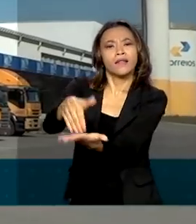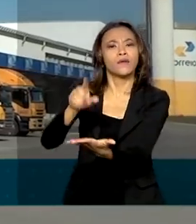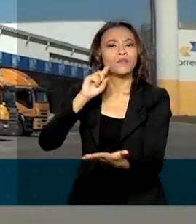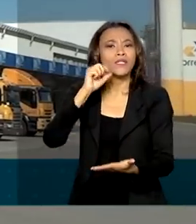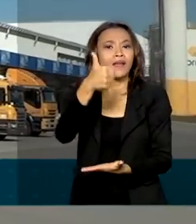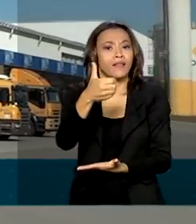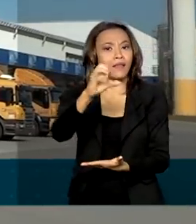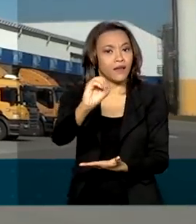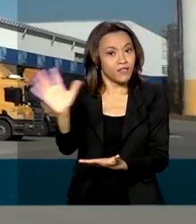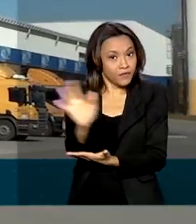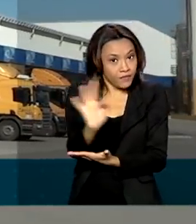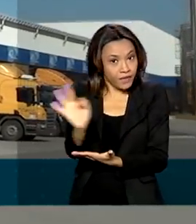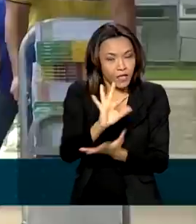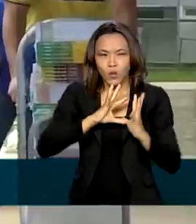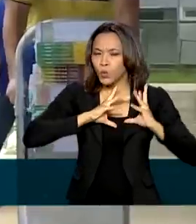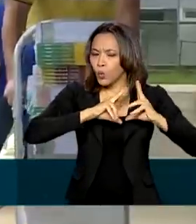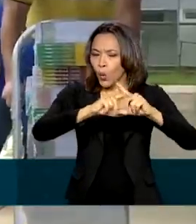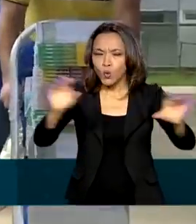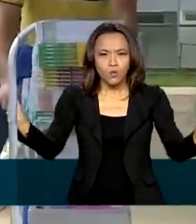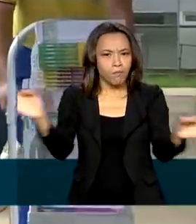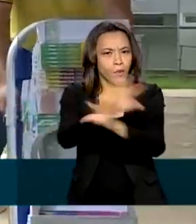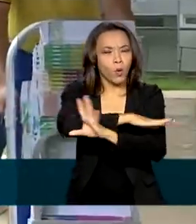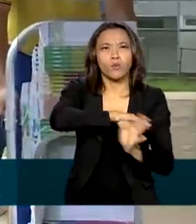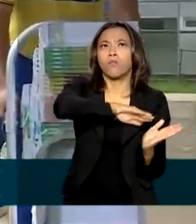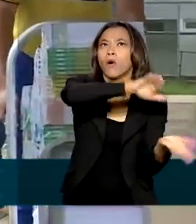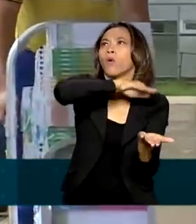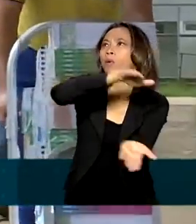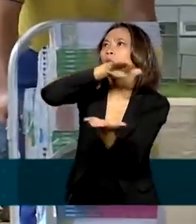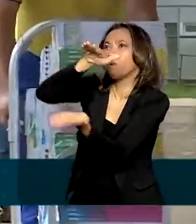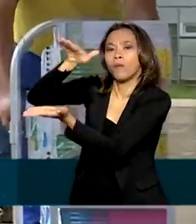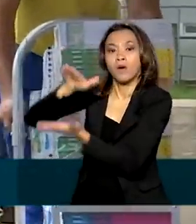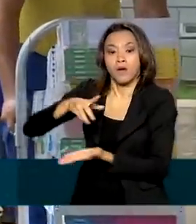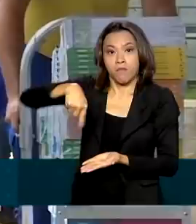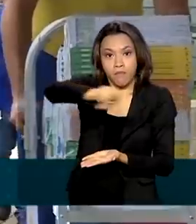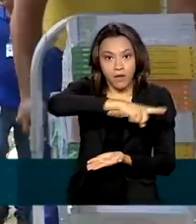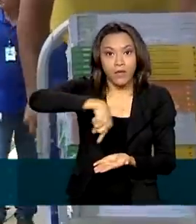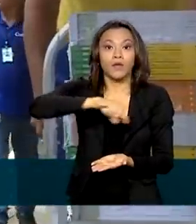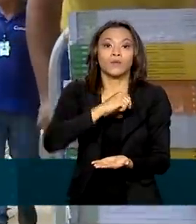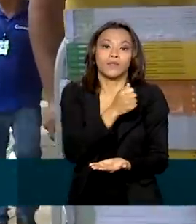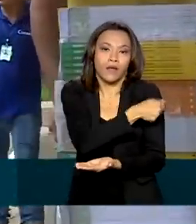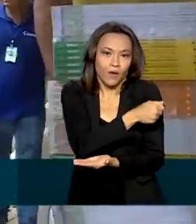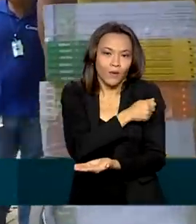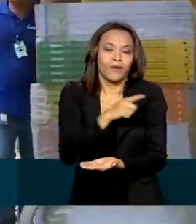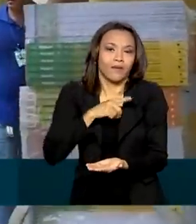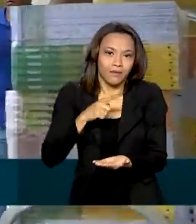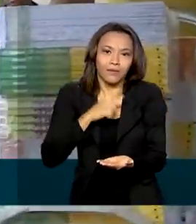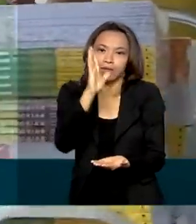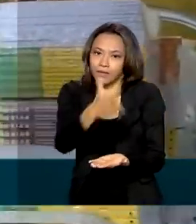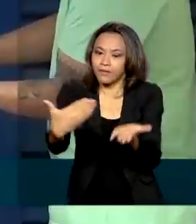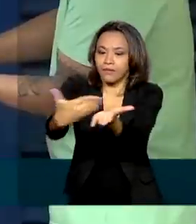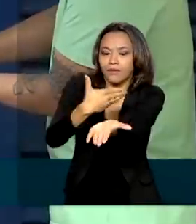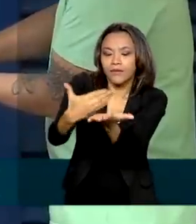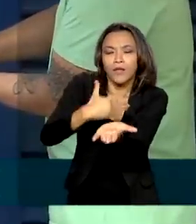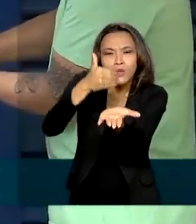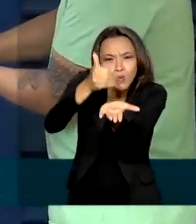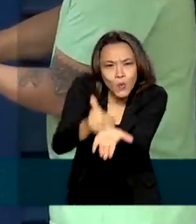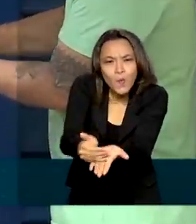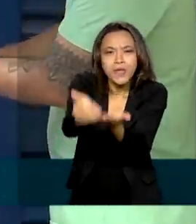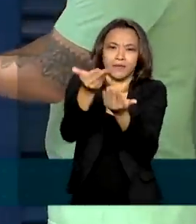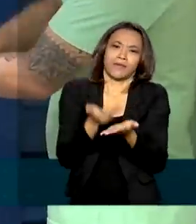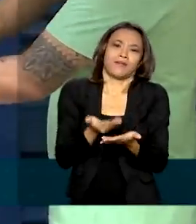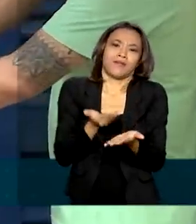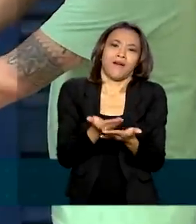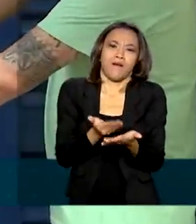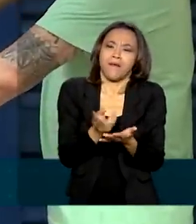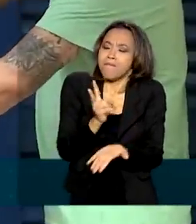todos deverão ter sido distribuídos, garantindo que os alunos estejam com os materiais no início das aulas, mesmo que